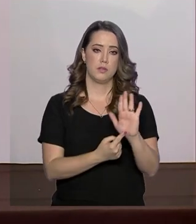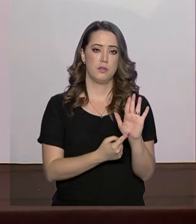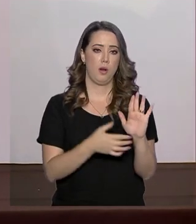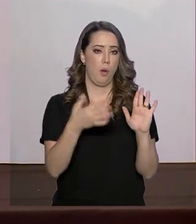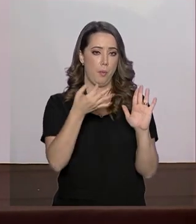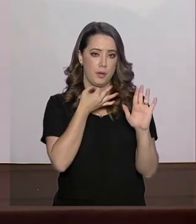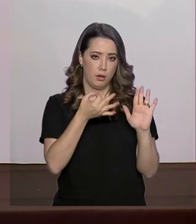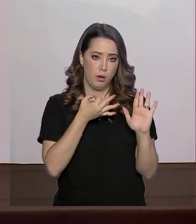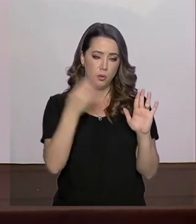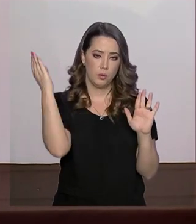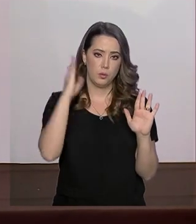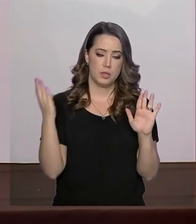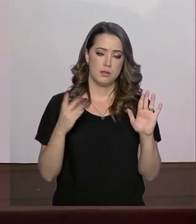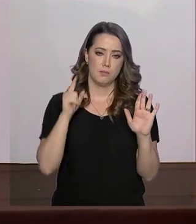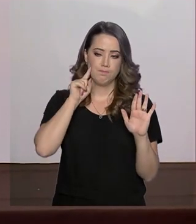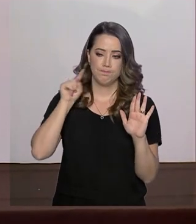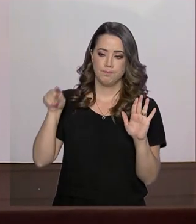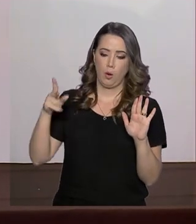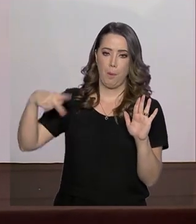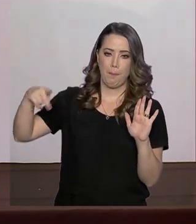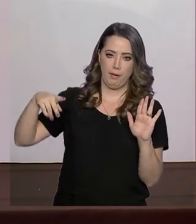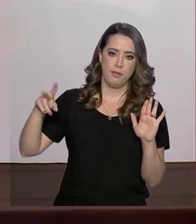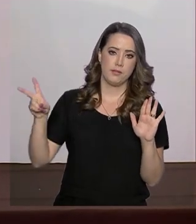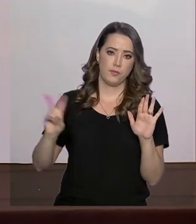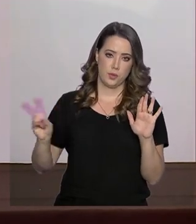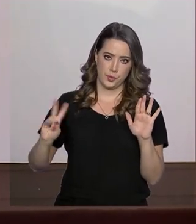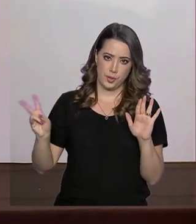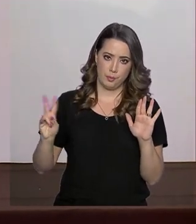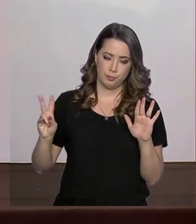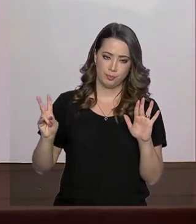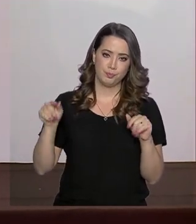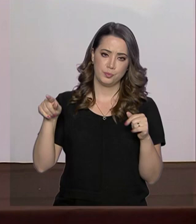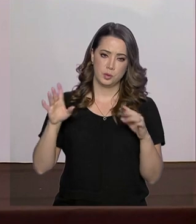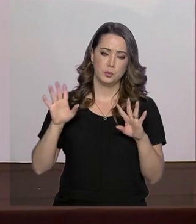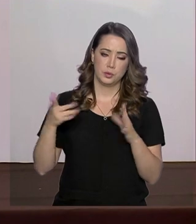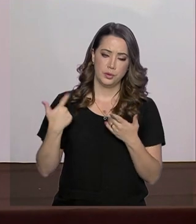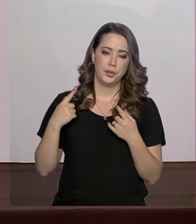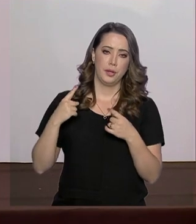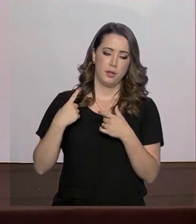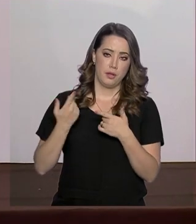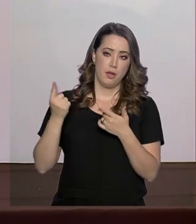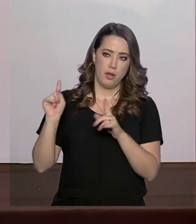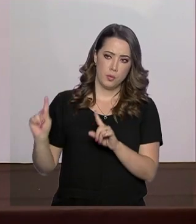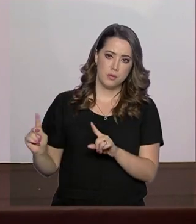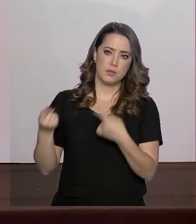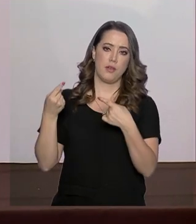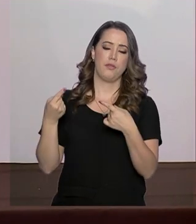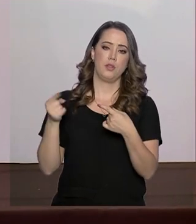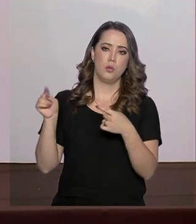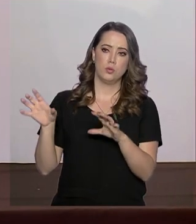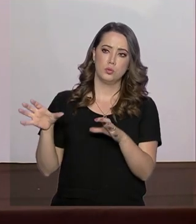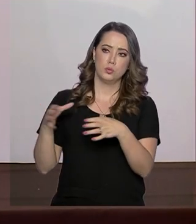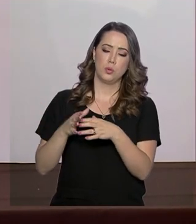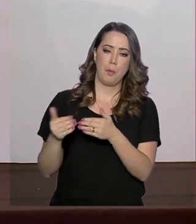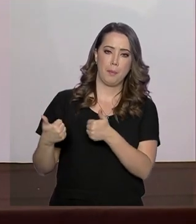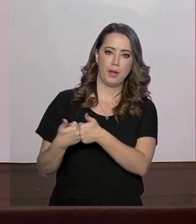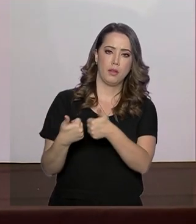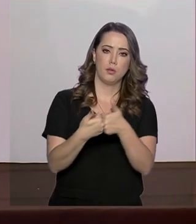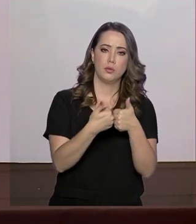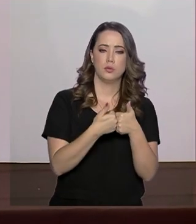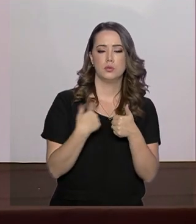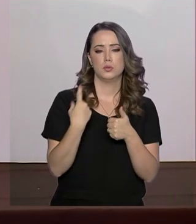em relação à Venezuela, que é o grande desafio na nossa região, assim como há desafios nas regiões dos outros participantes,